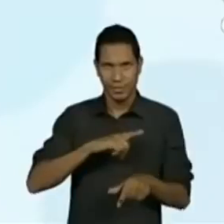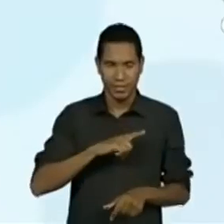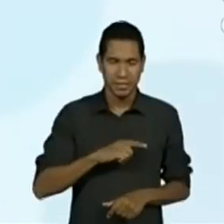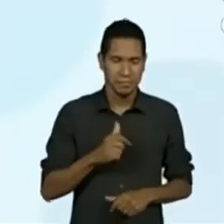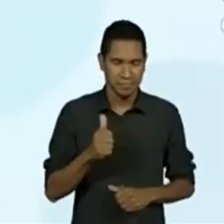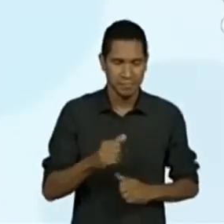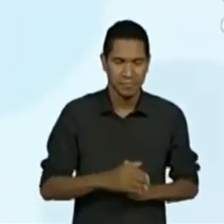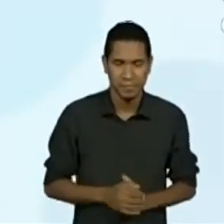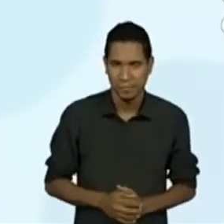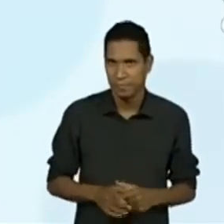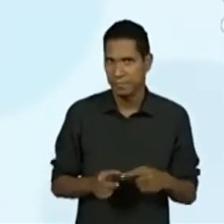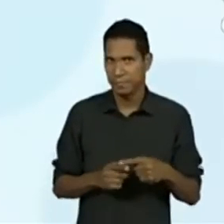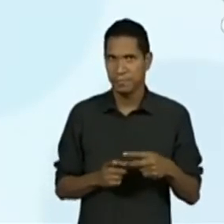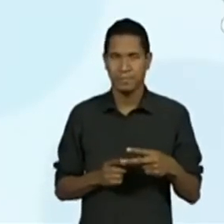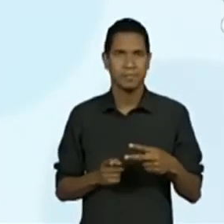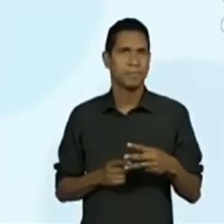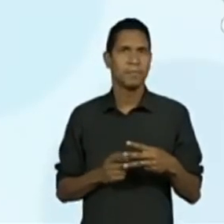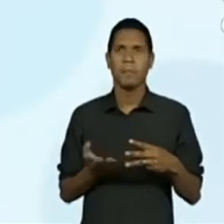O mais?